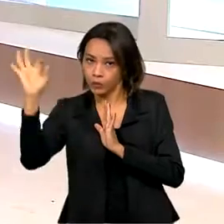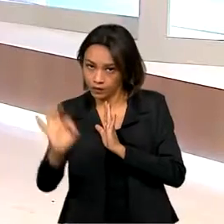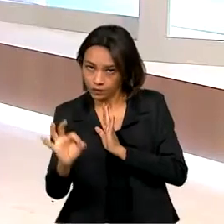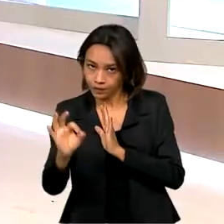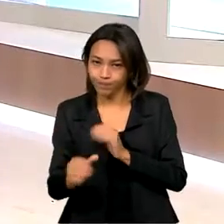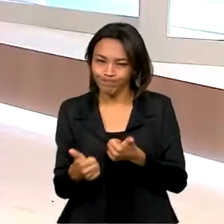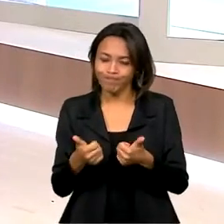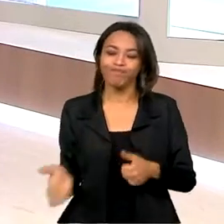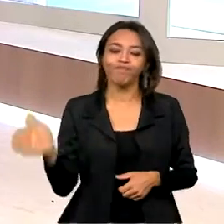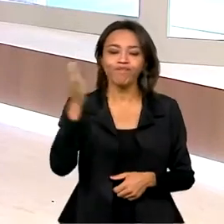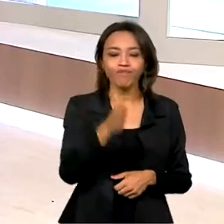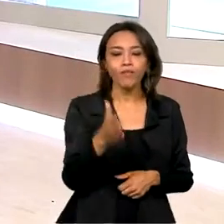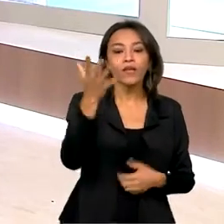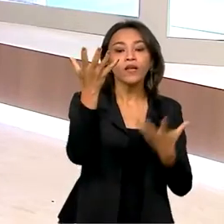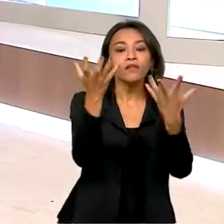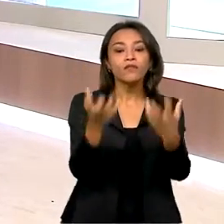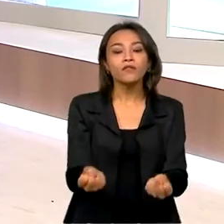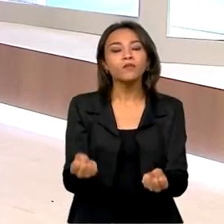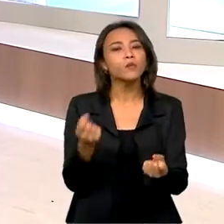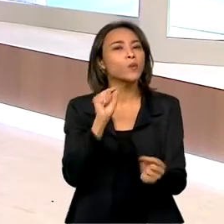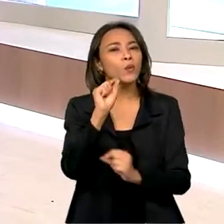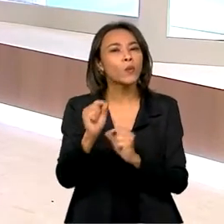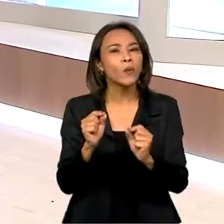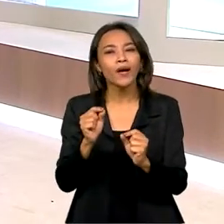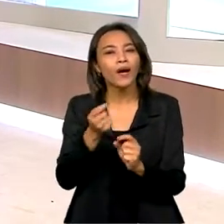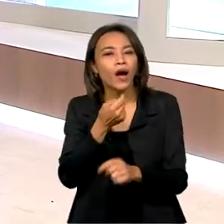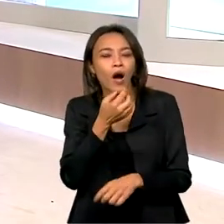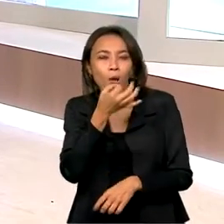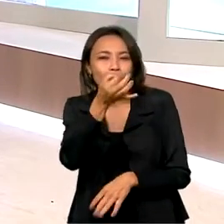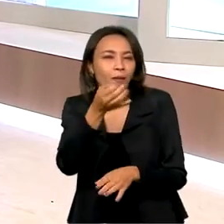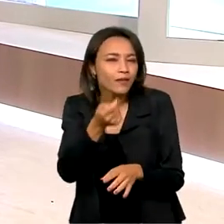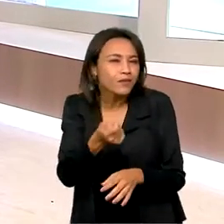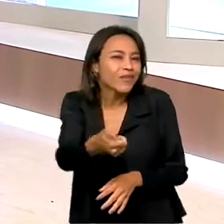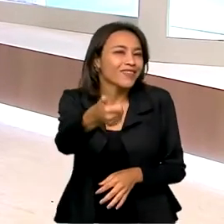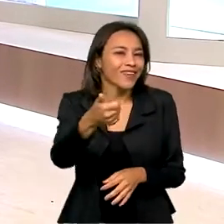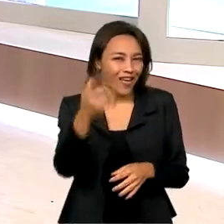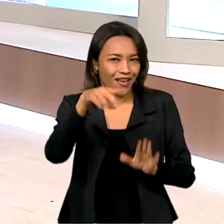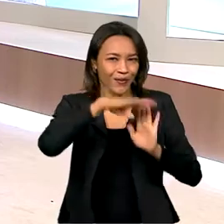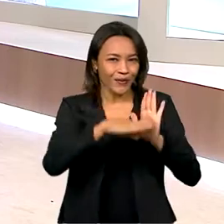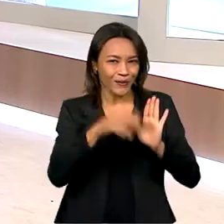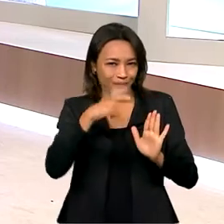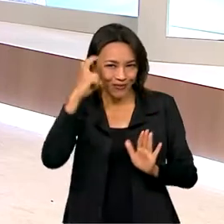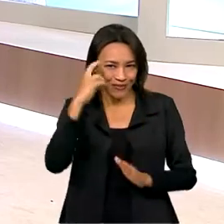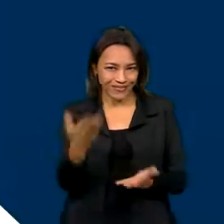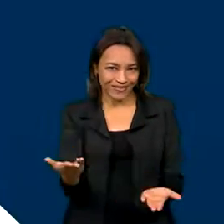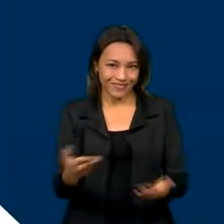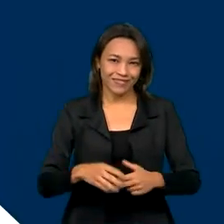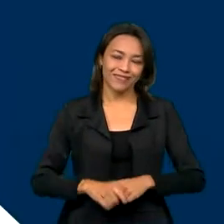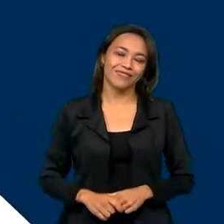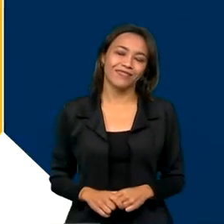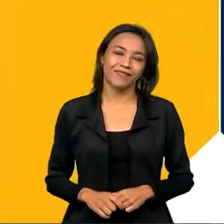Vamos saber agora quais são as dicas do fim de semana, é a nossa Agenda Cultural, na tela.